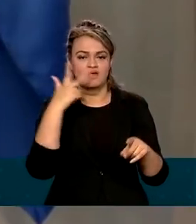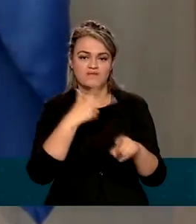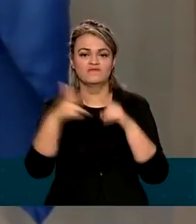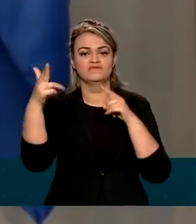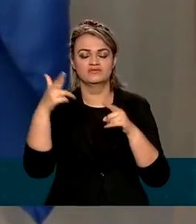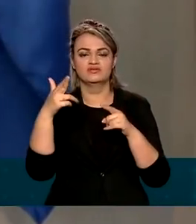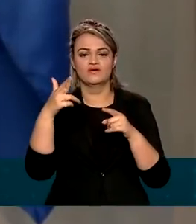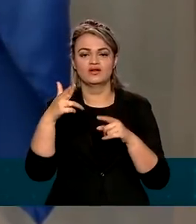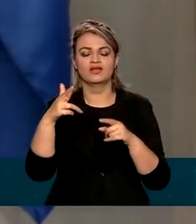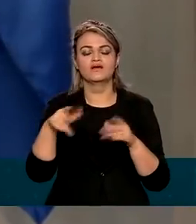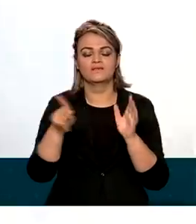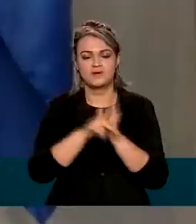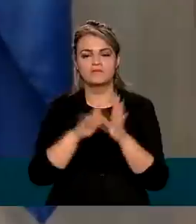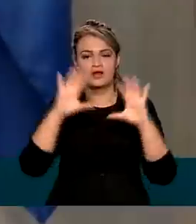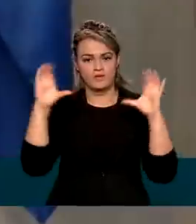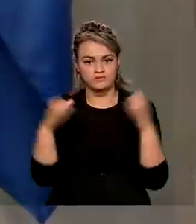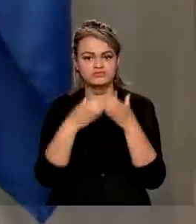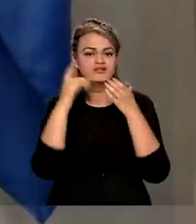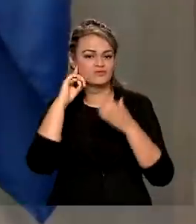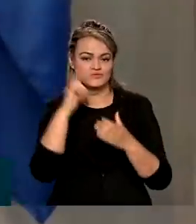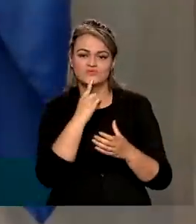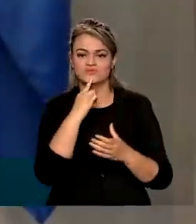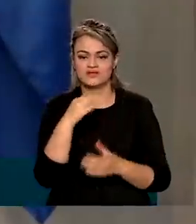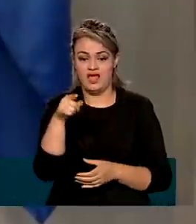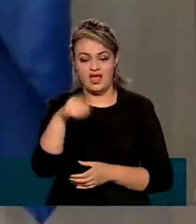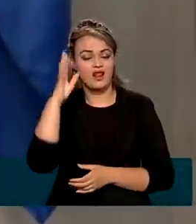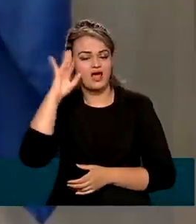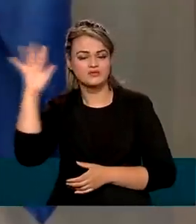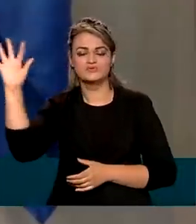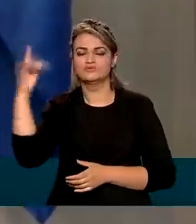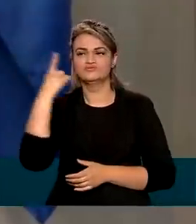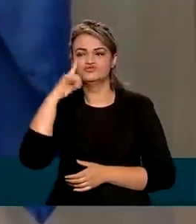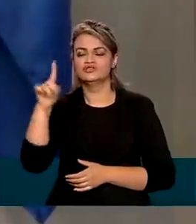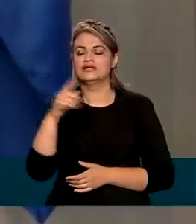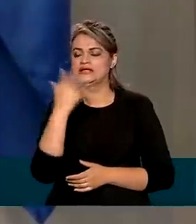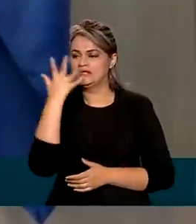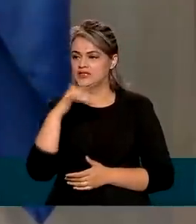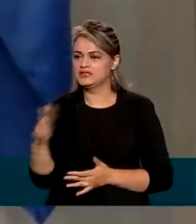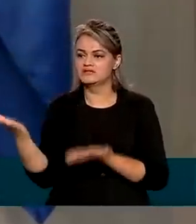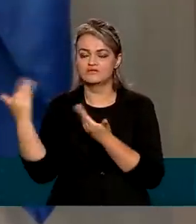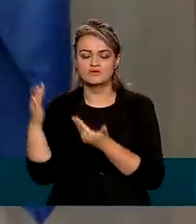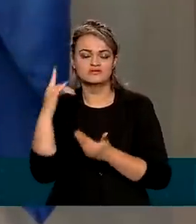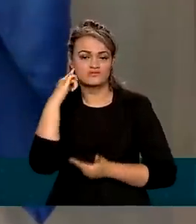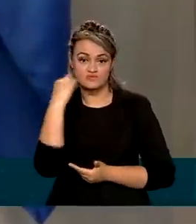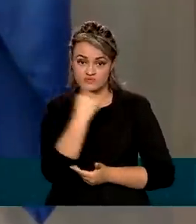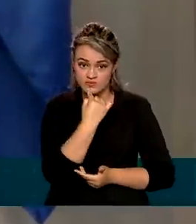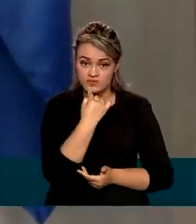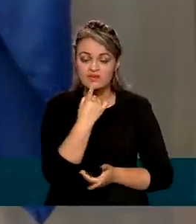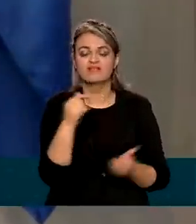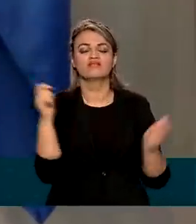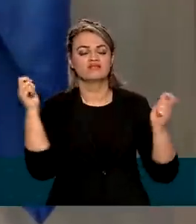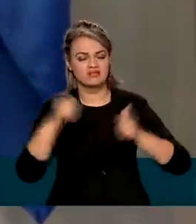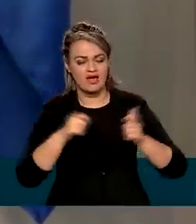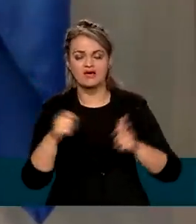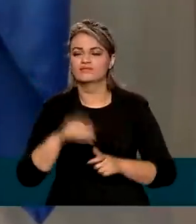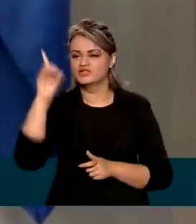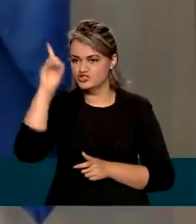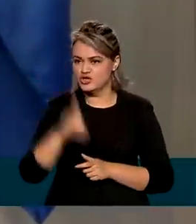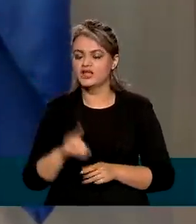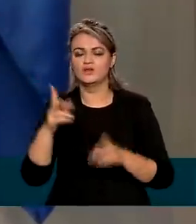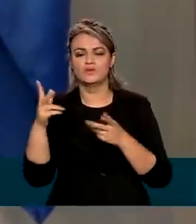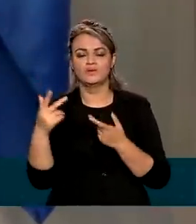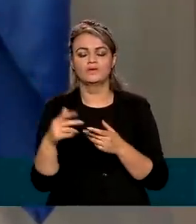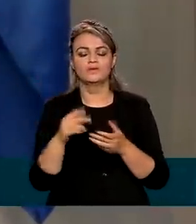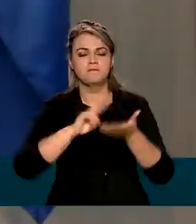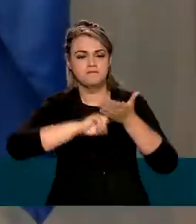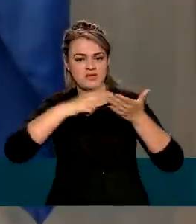a comunidade surda do Brasil. Sonho com um dia que as nossas crianças e adolescentes surdos possam ter direito a uma educação